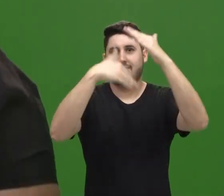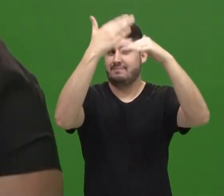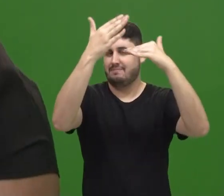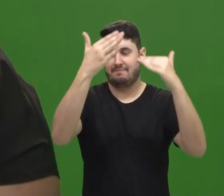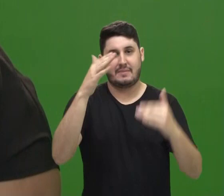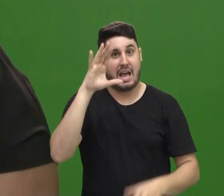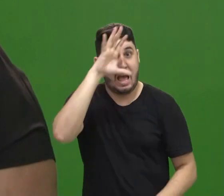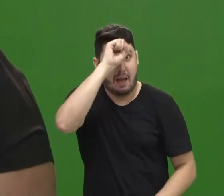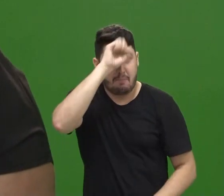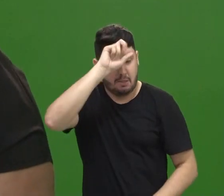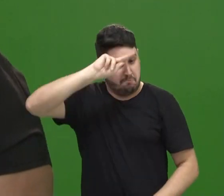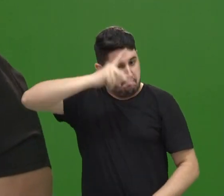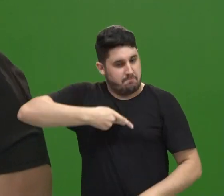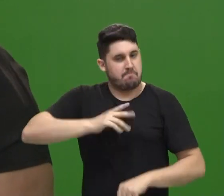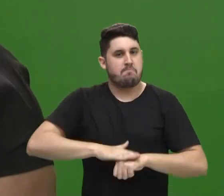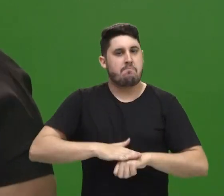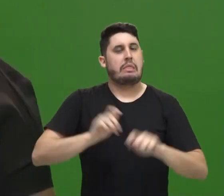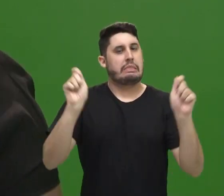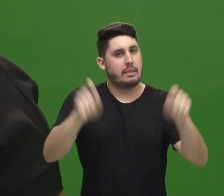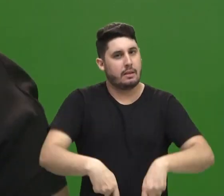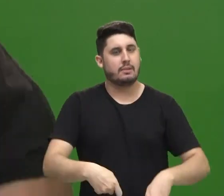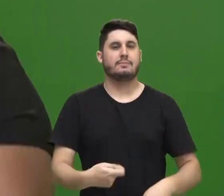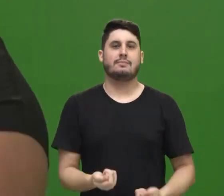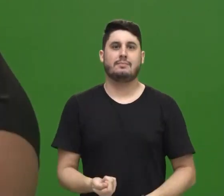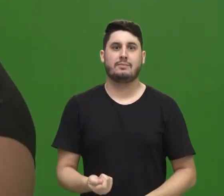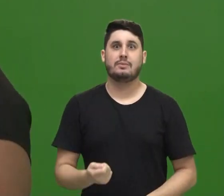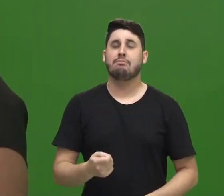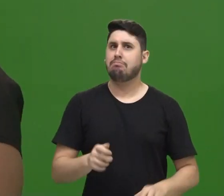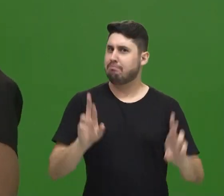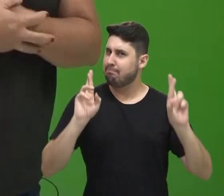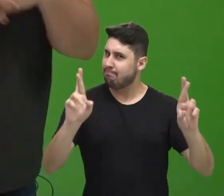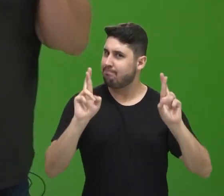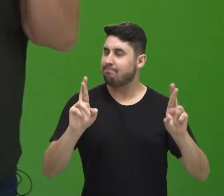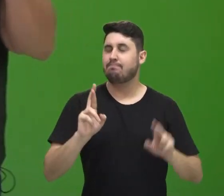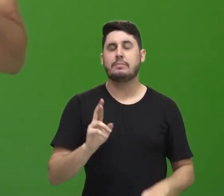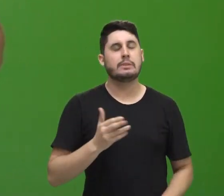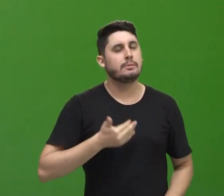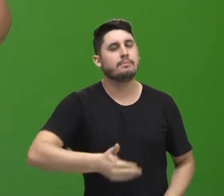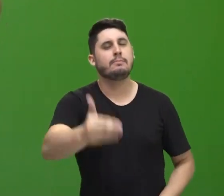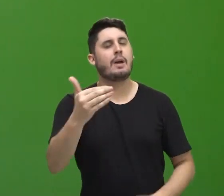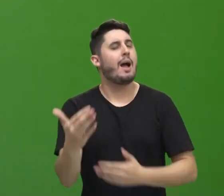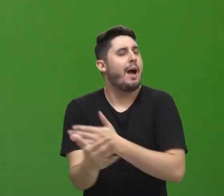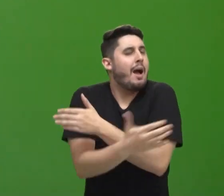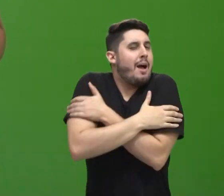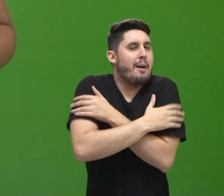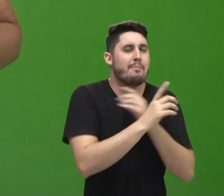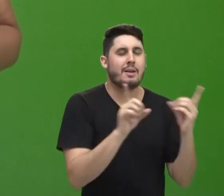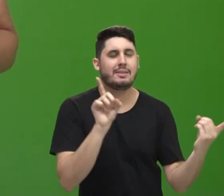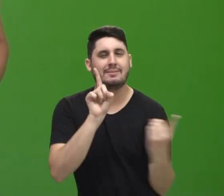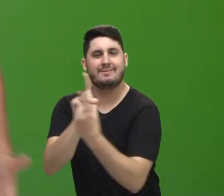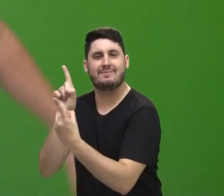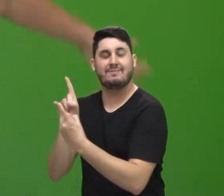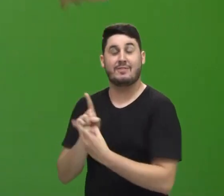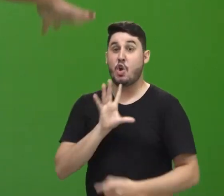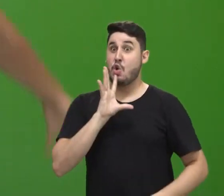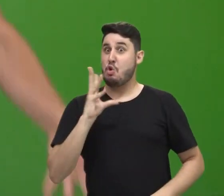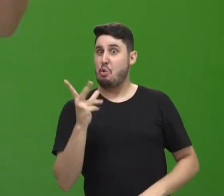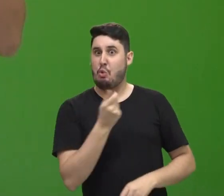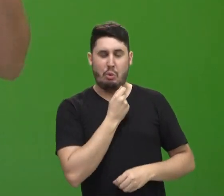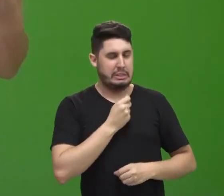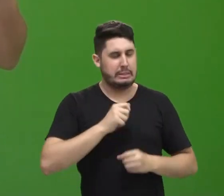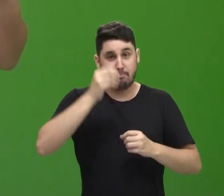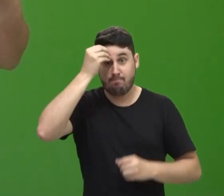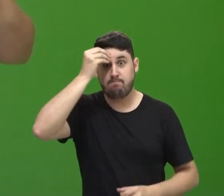Da aprendizagem são construtores. E logo, logo nos abraçaremos. E todos cheios de conhecimento. Para